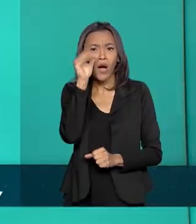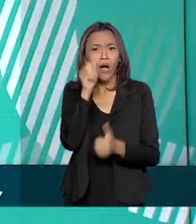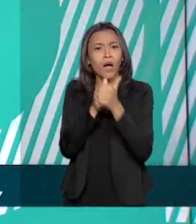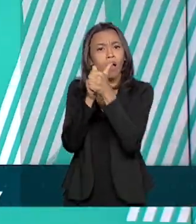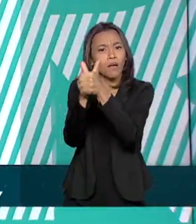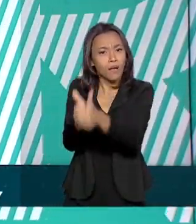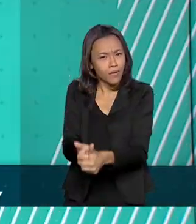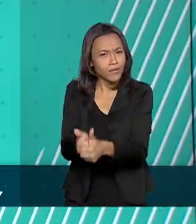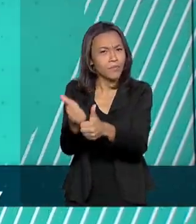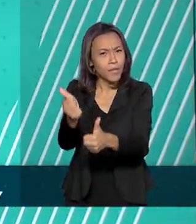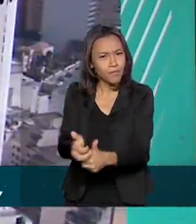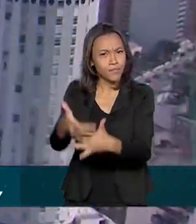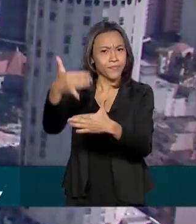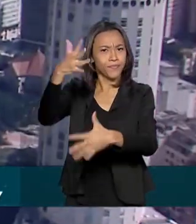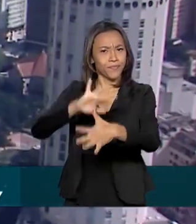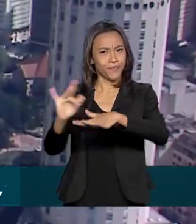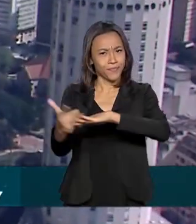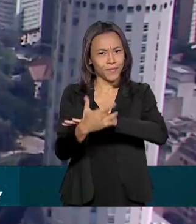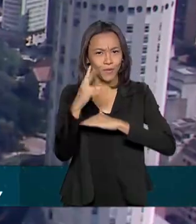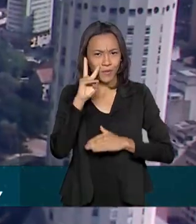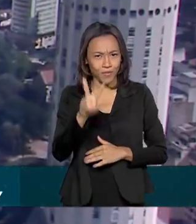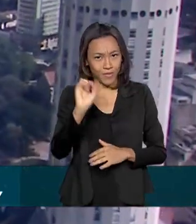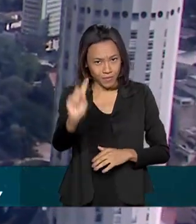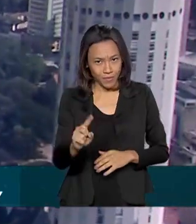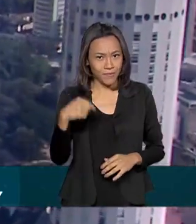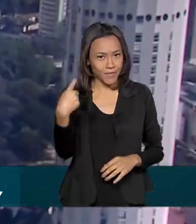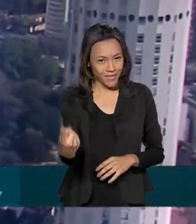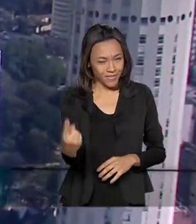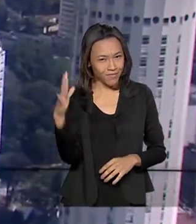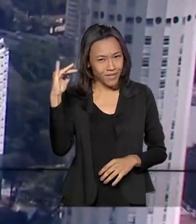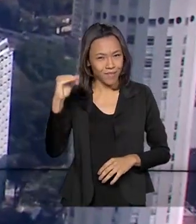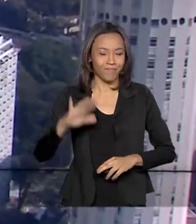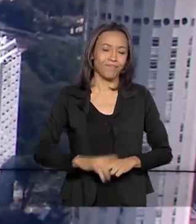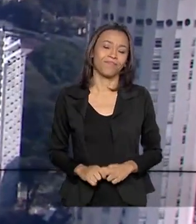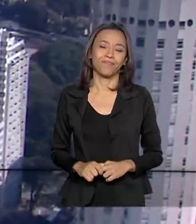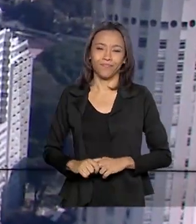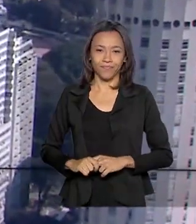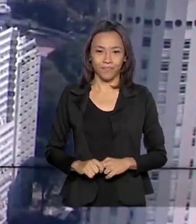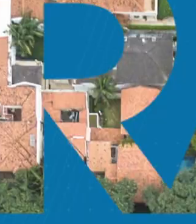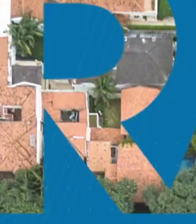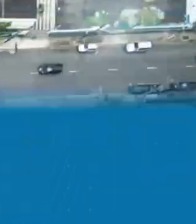também a gente pelas redes sociais. Nos vemos então na próxima edição. Até lá. Tchau! Tchau!